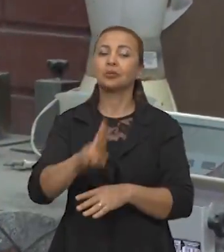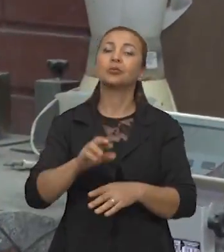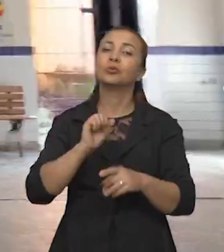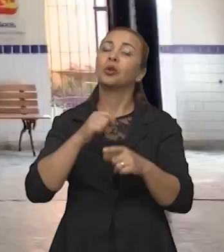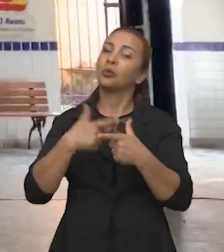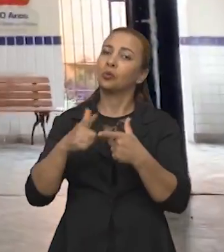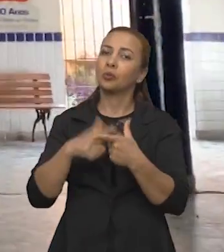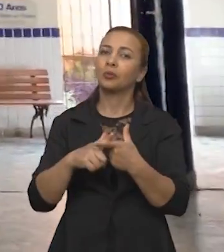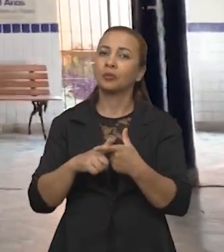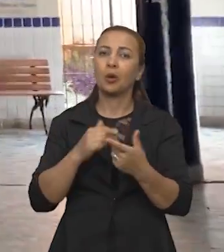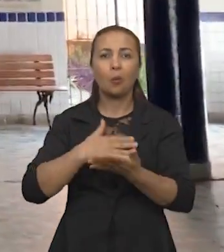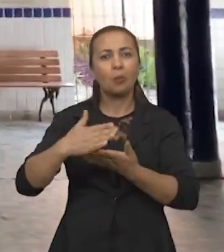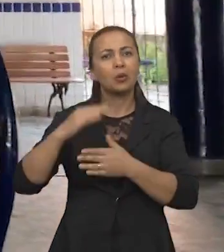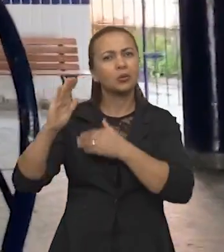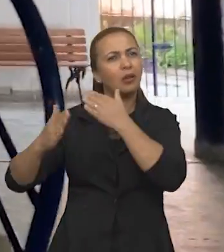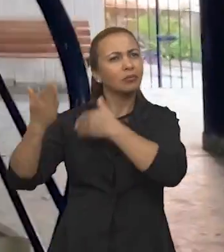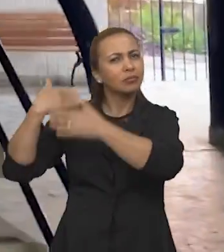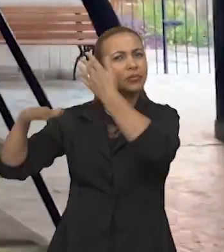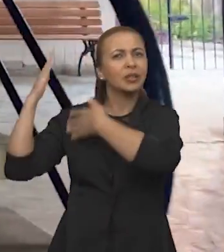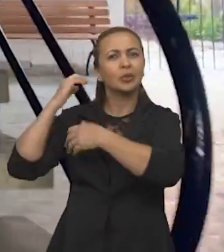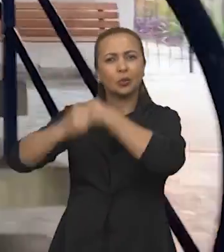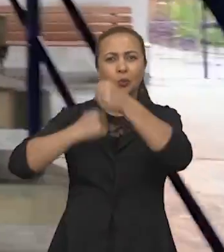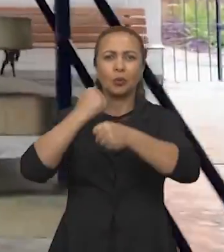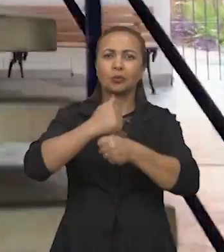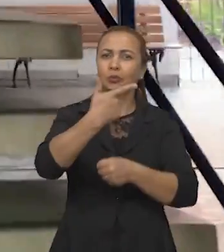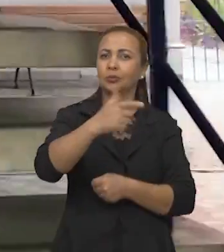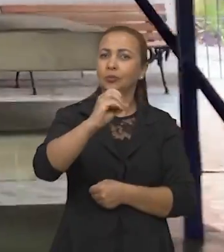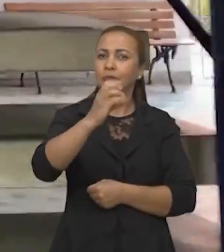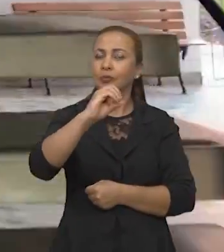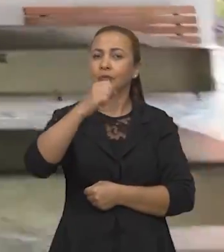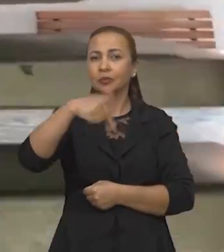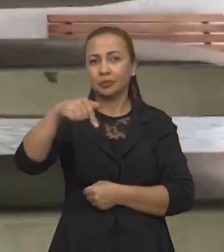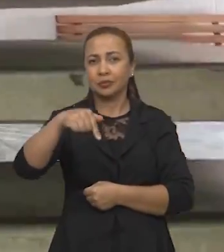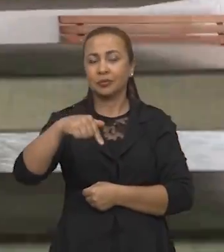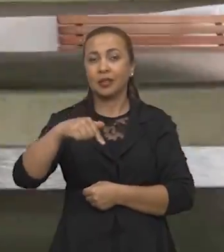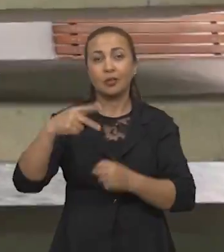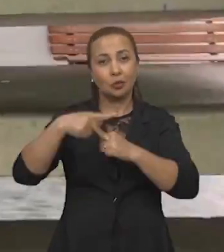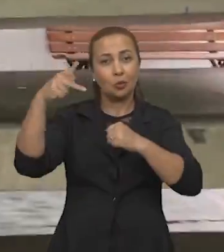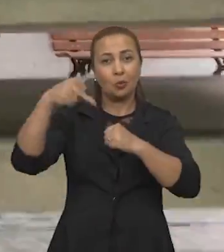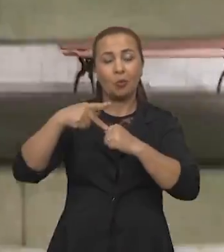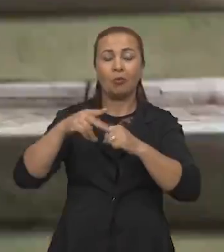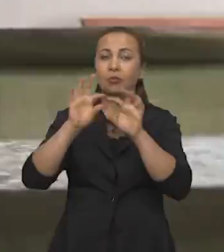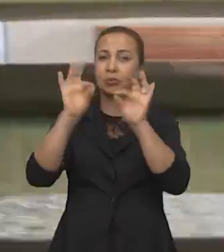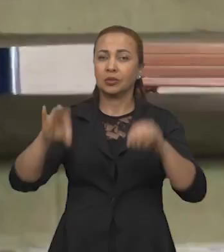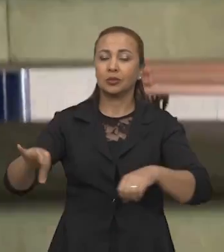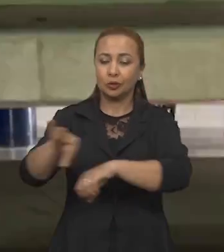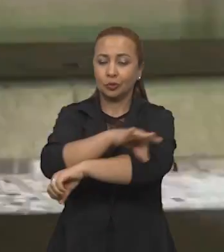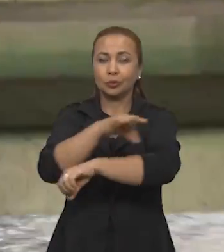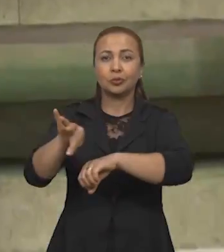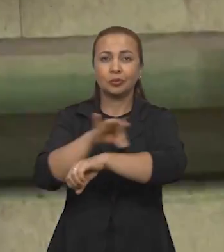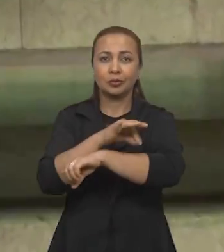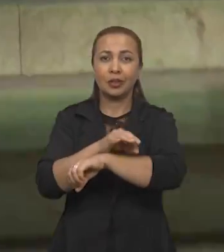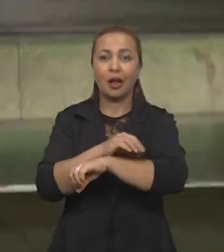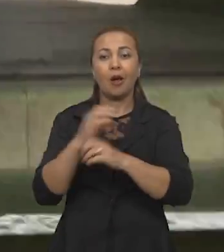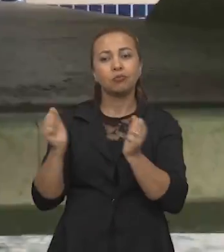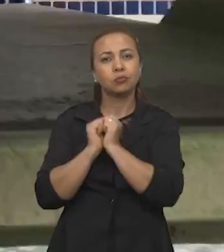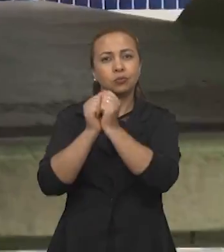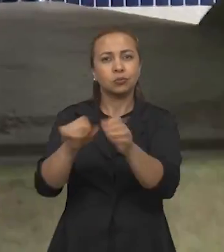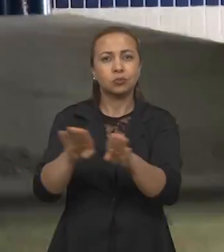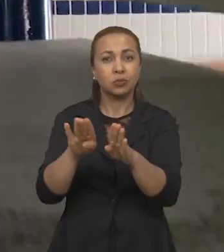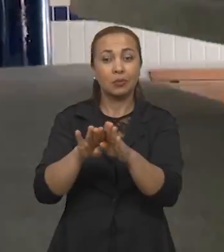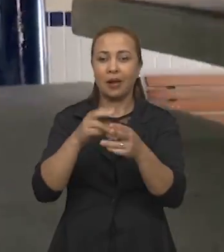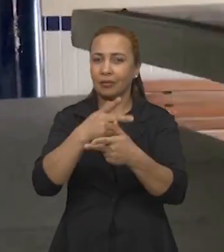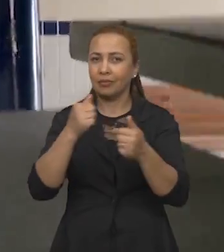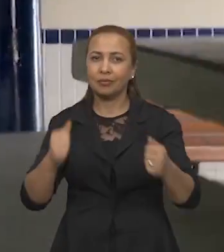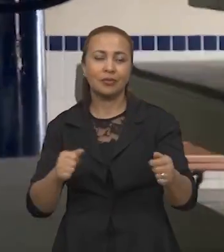dela. Então, desde 2007, quando o Programa de Pós-Graduação em Engenharia Civil foi criado, junto com ele, vários grupos de pesquisa